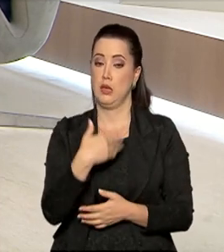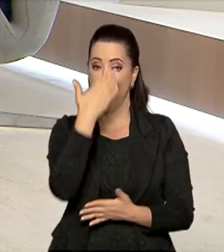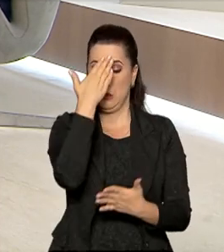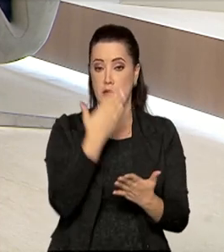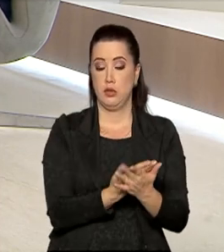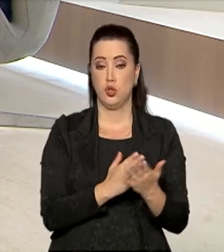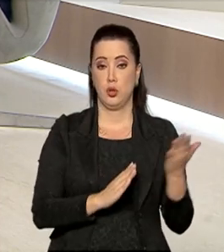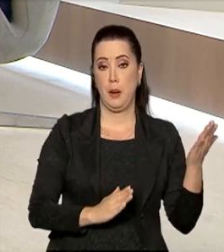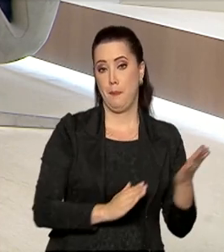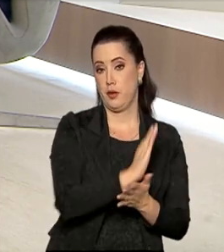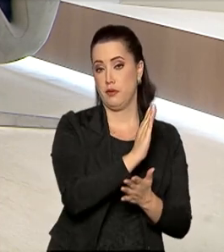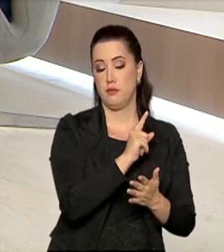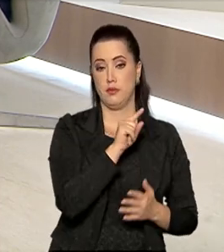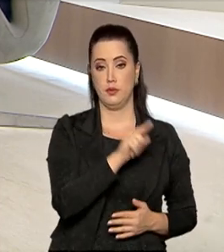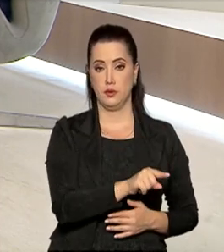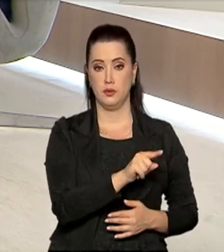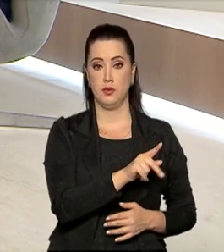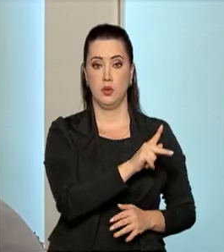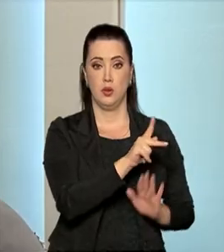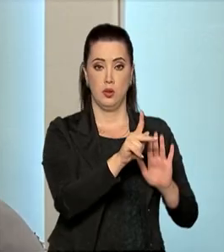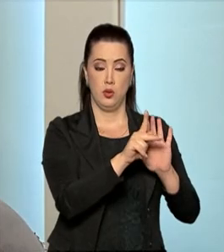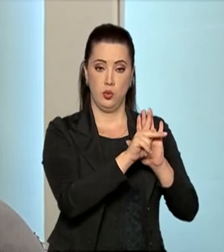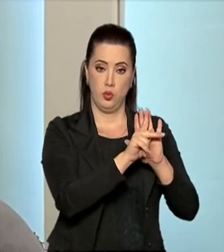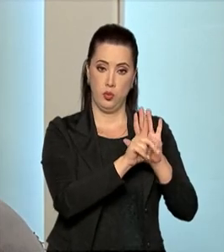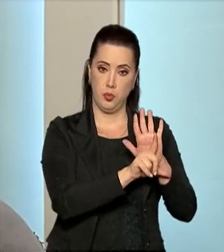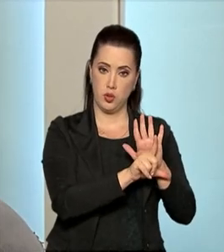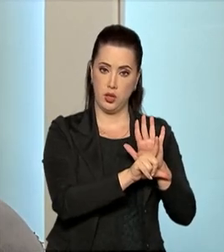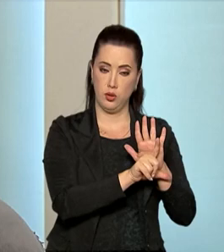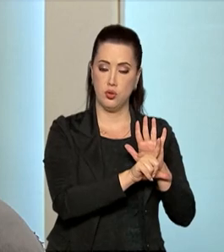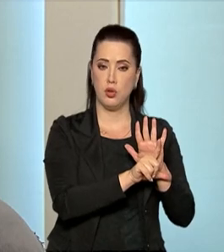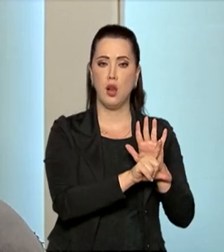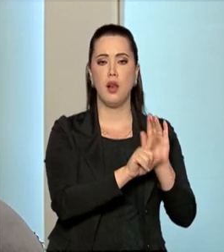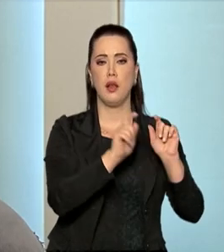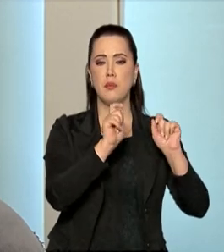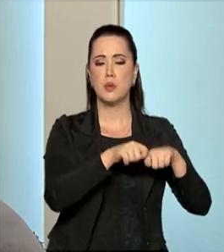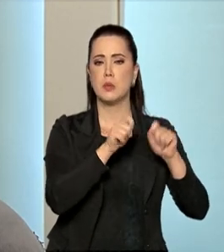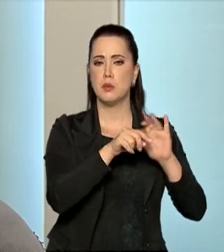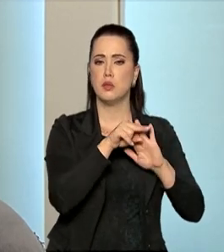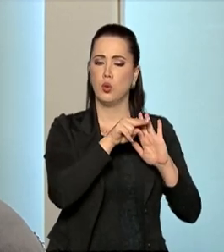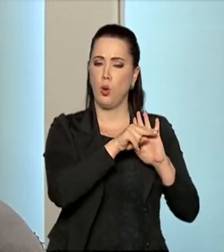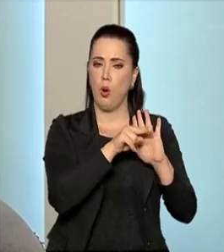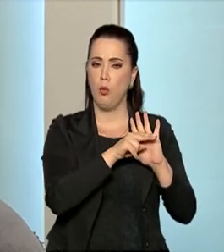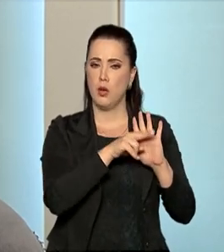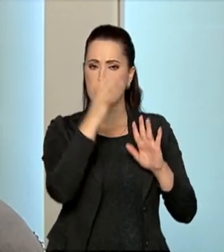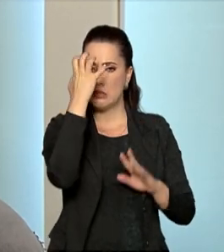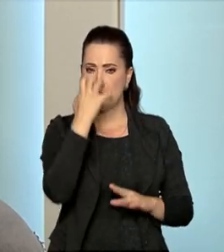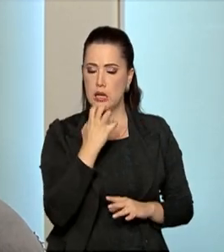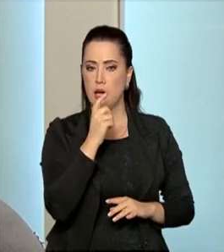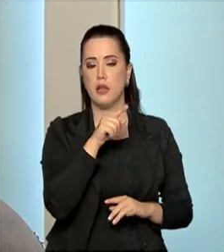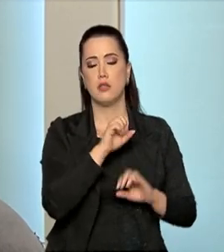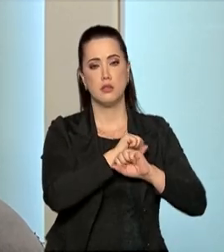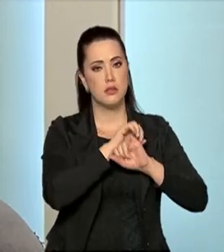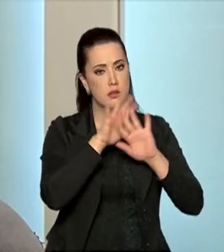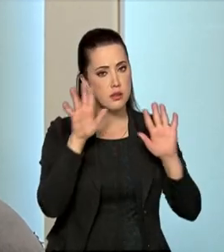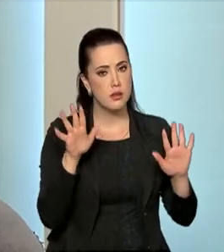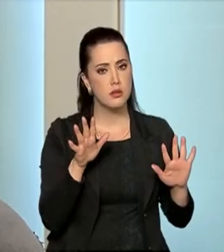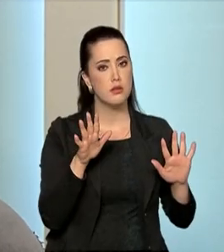que a aprovação do PL traz rigidez para o processo, transparência,